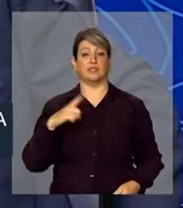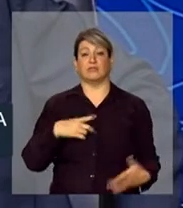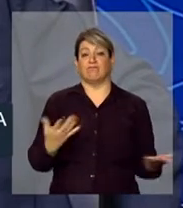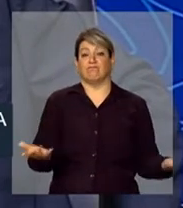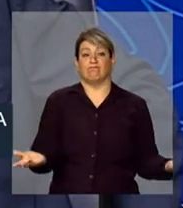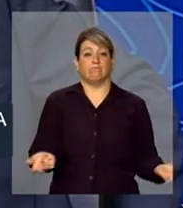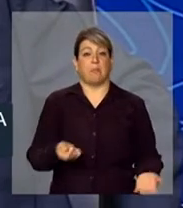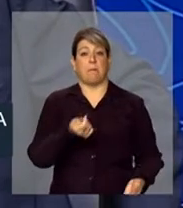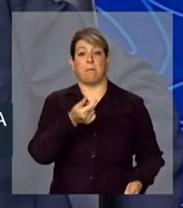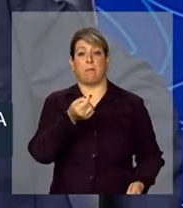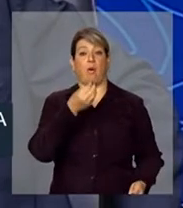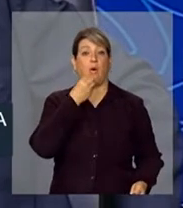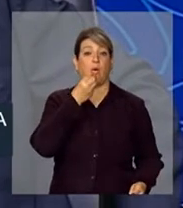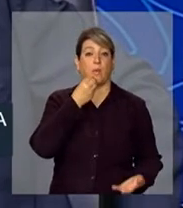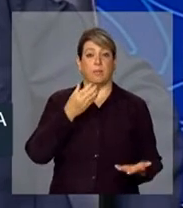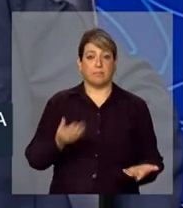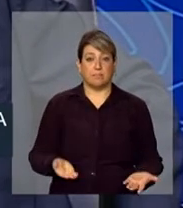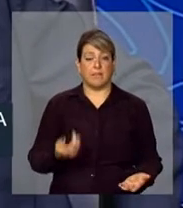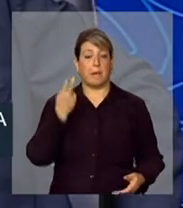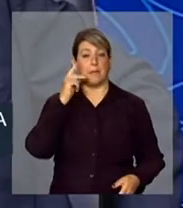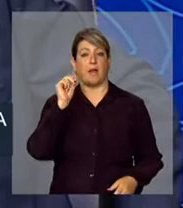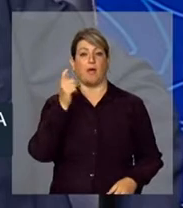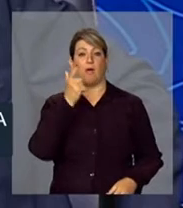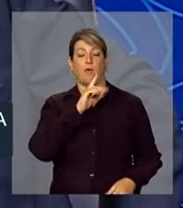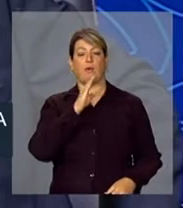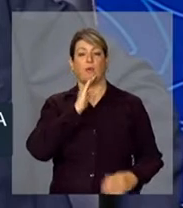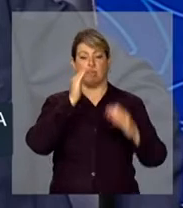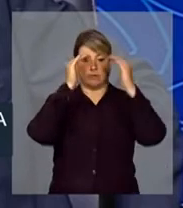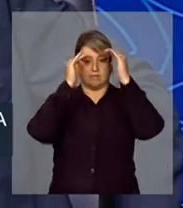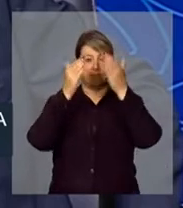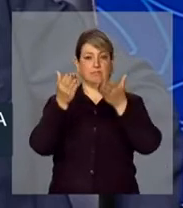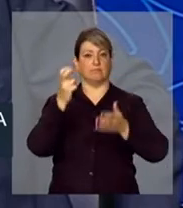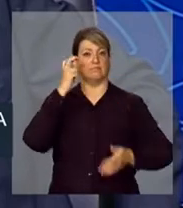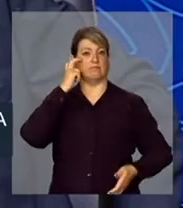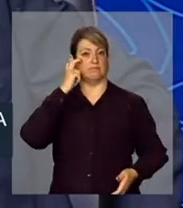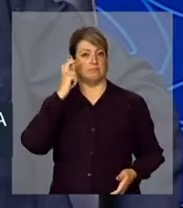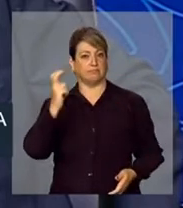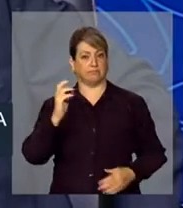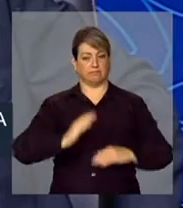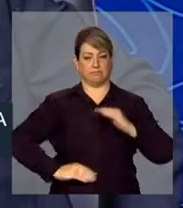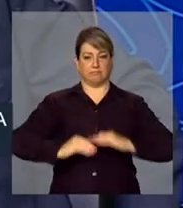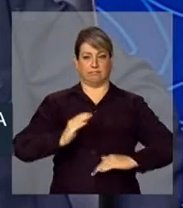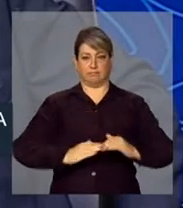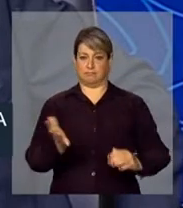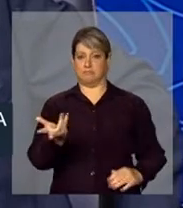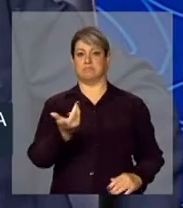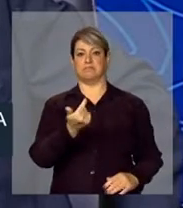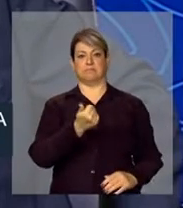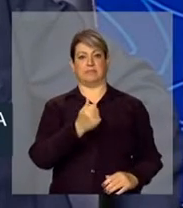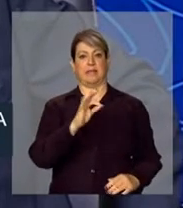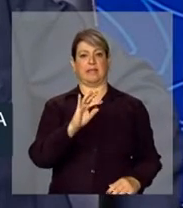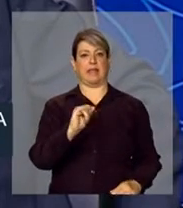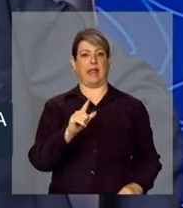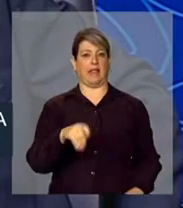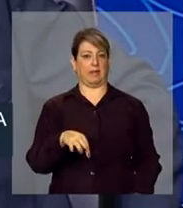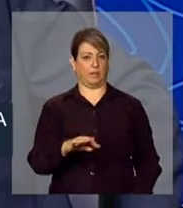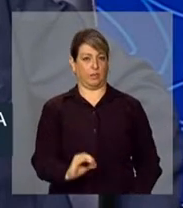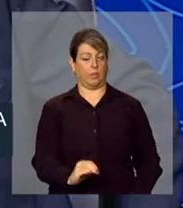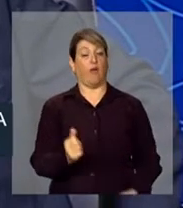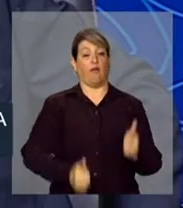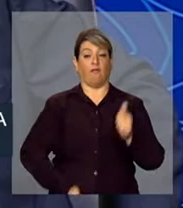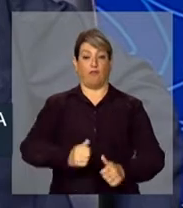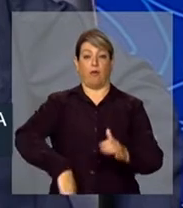alternativas para o reconhecimento da sua inteligência e do seu talento. E o futebol ofereceu essa